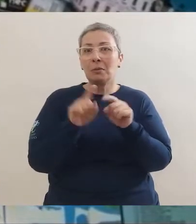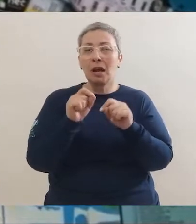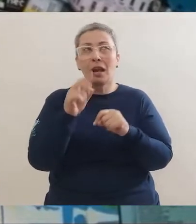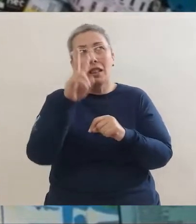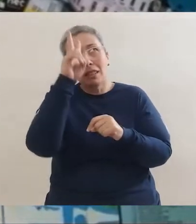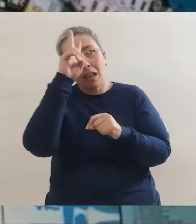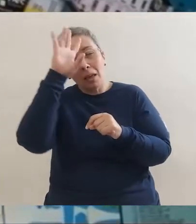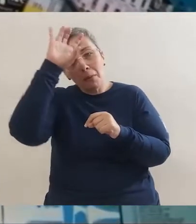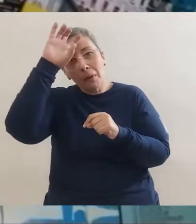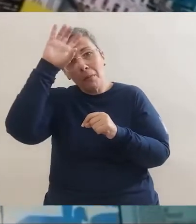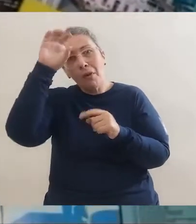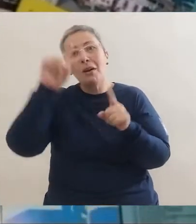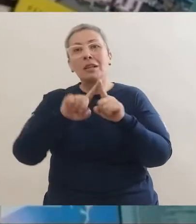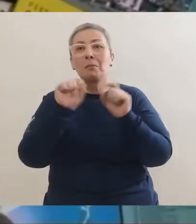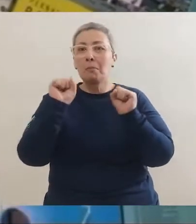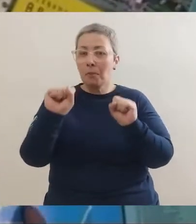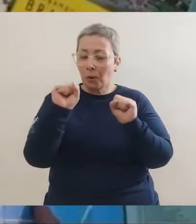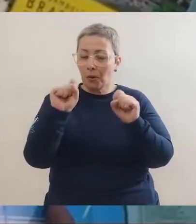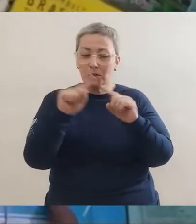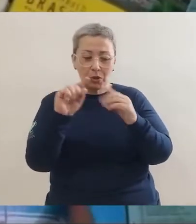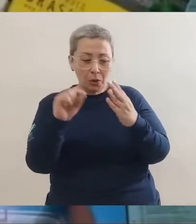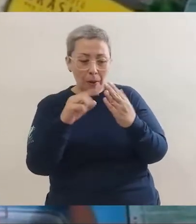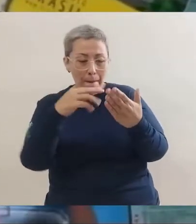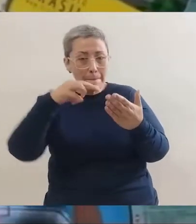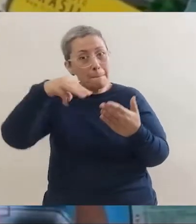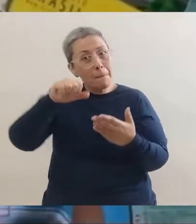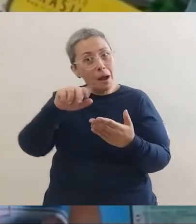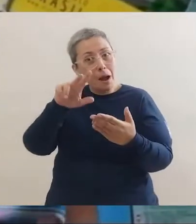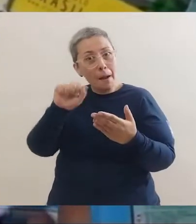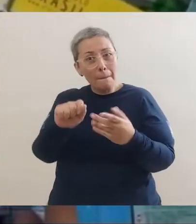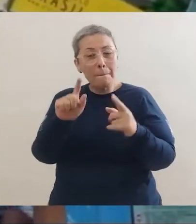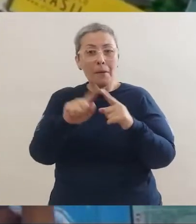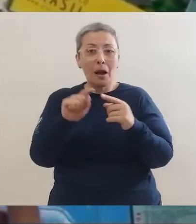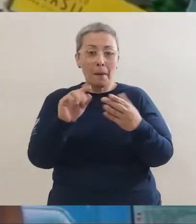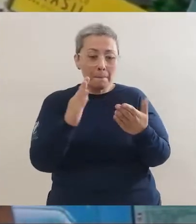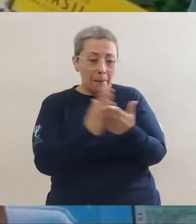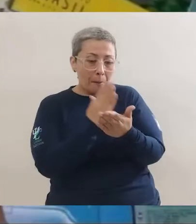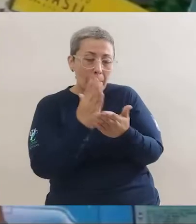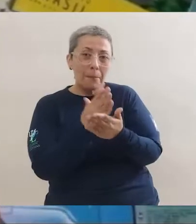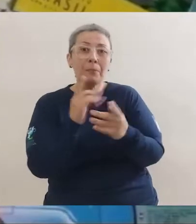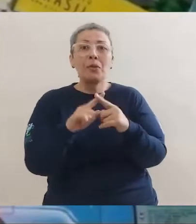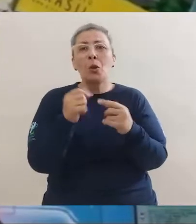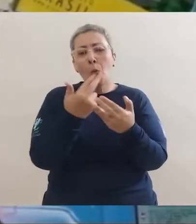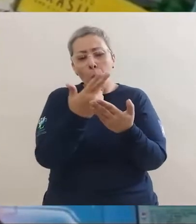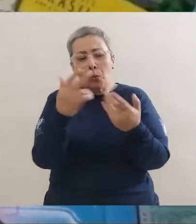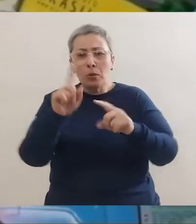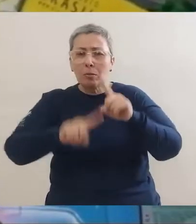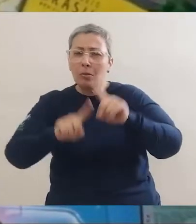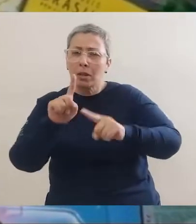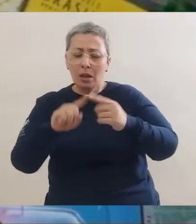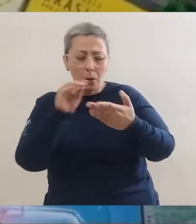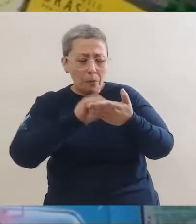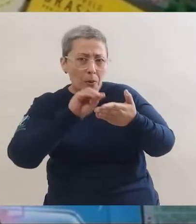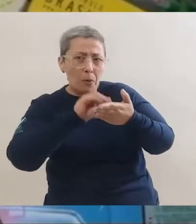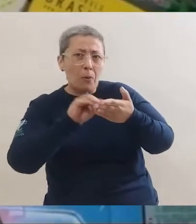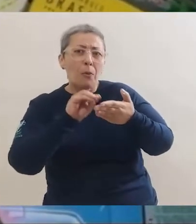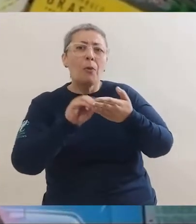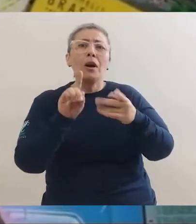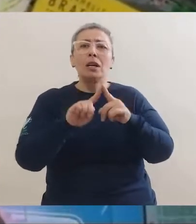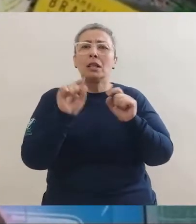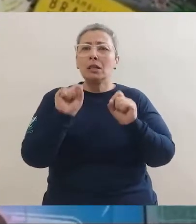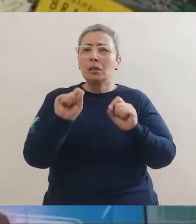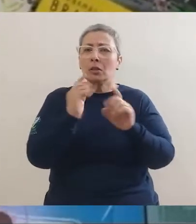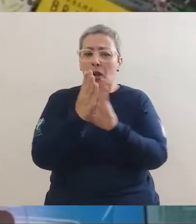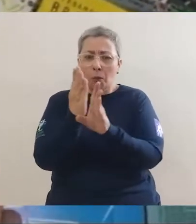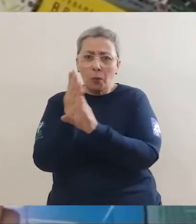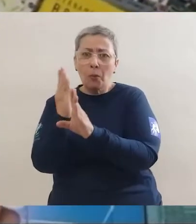viagens, além de guardar boas memórias, nós podemos guardar os mapas, panfletos e outros materiais